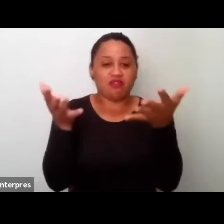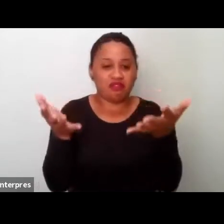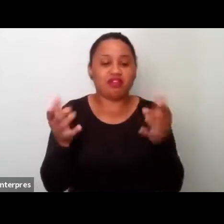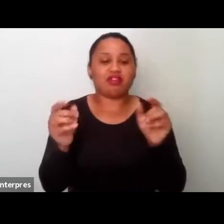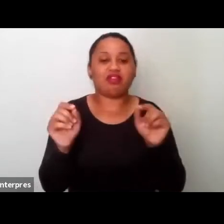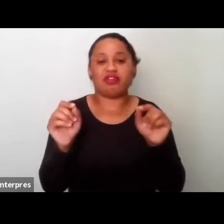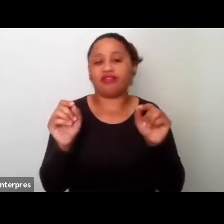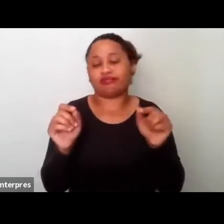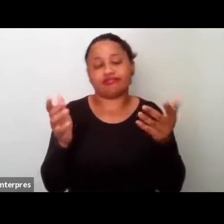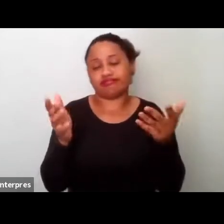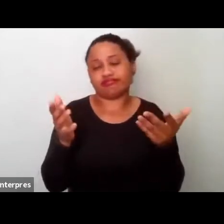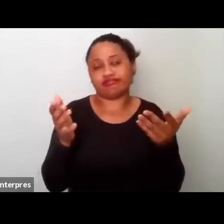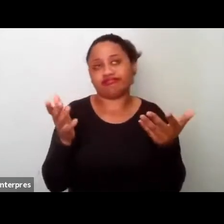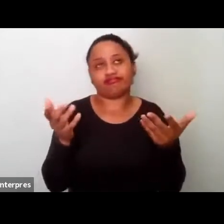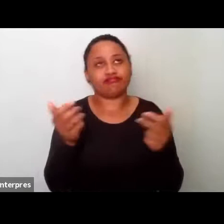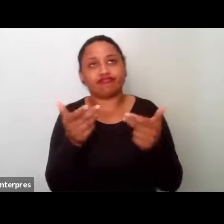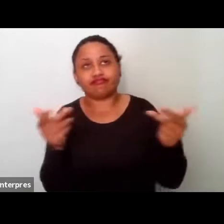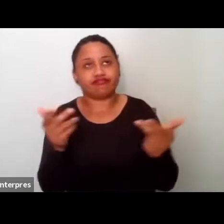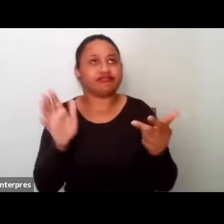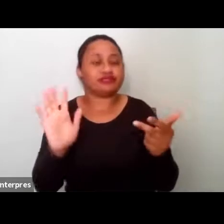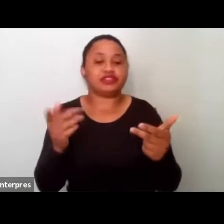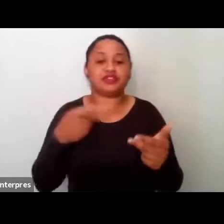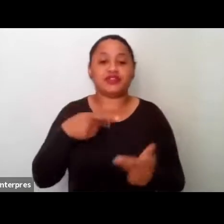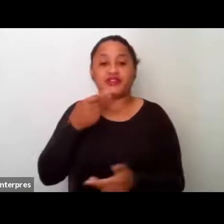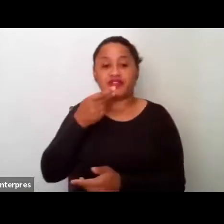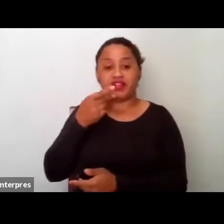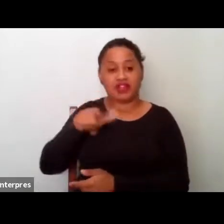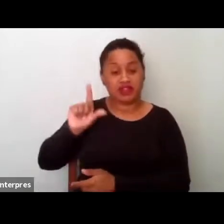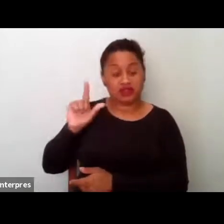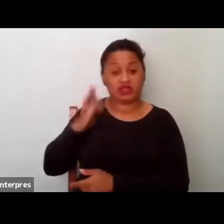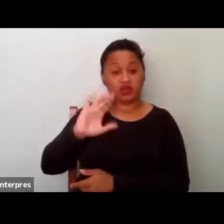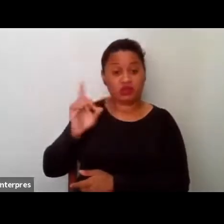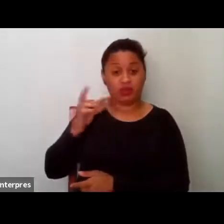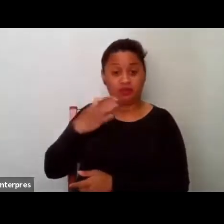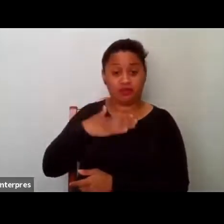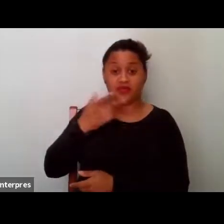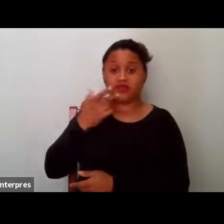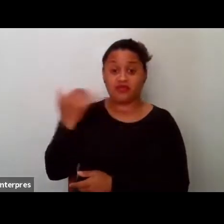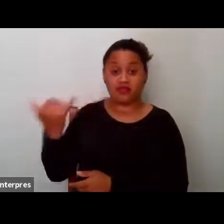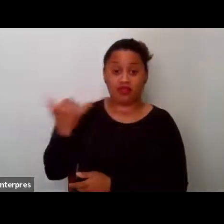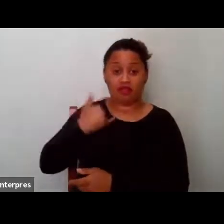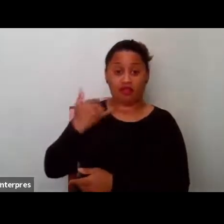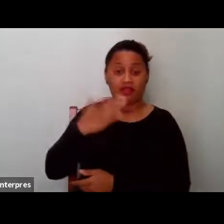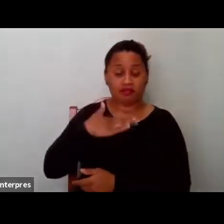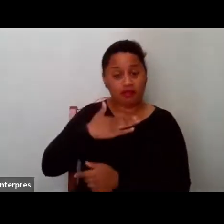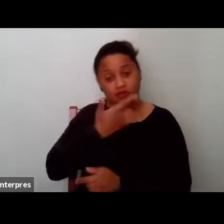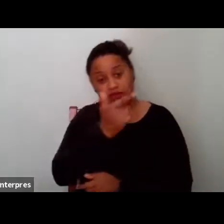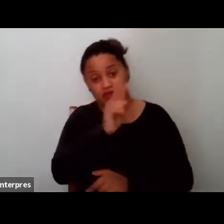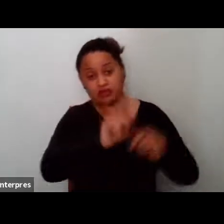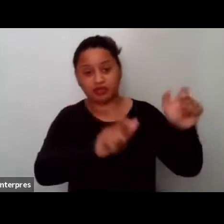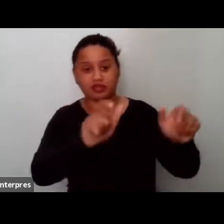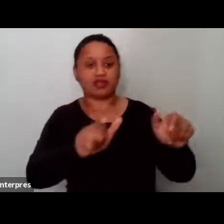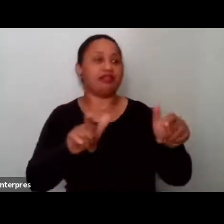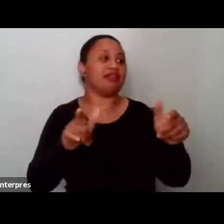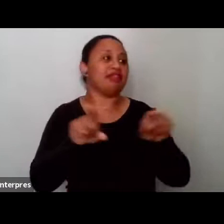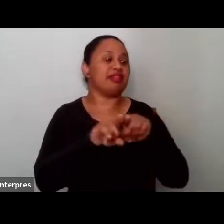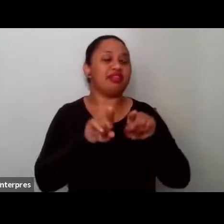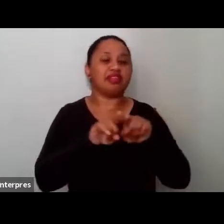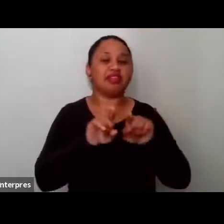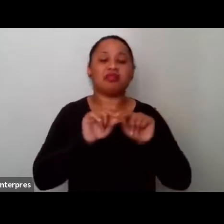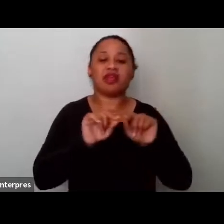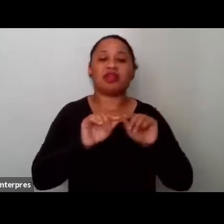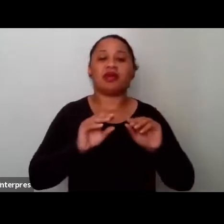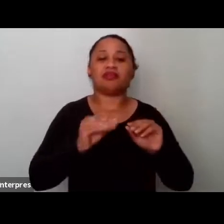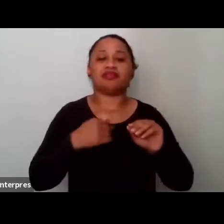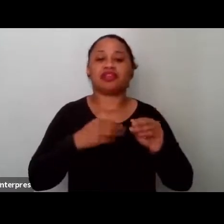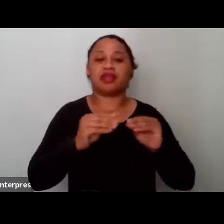como já disseram, não só a mim, para outras pessoas, né, uma ideia de uma pedofilia, de um comunismo,